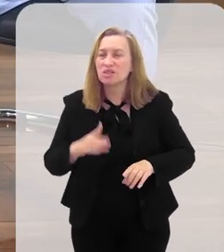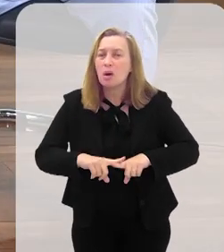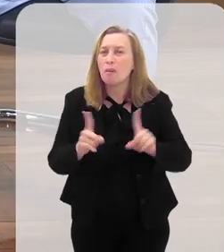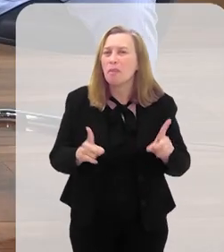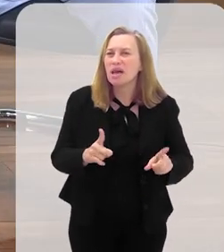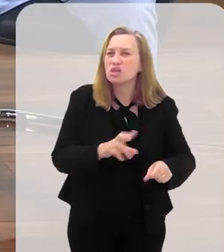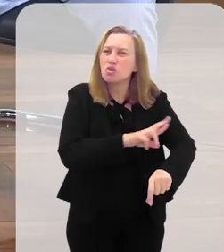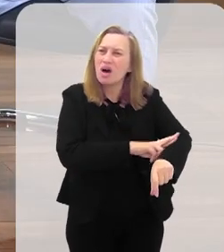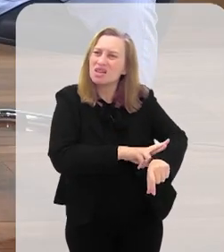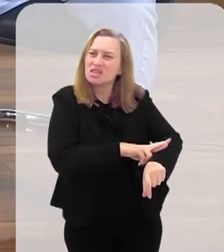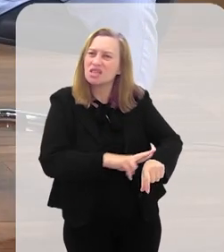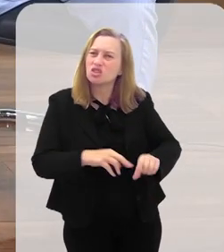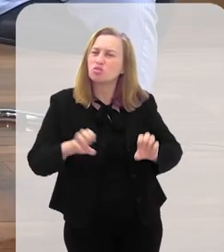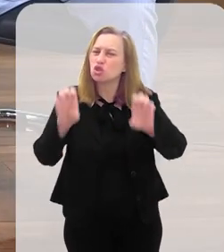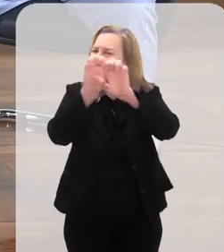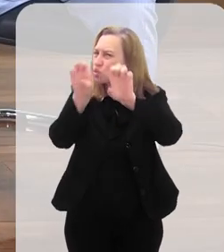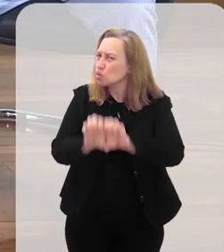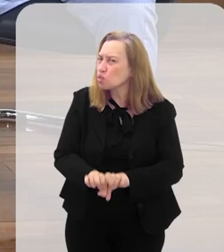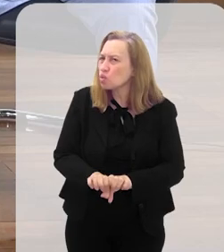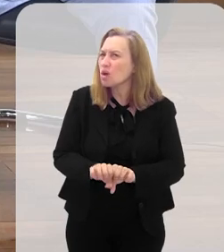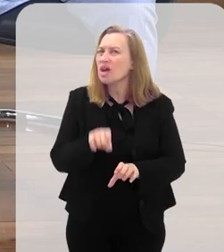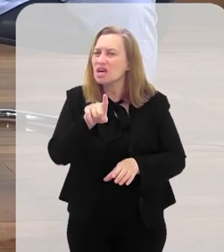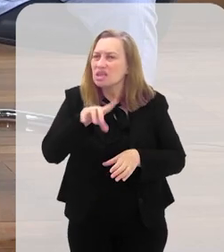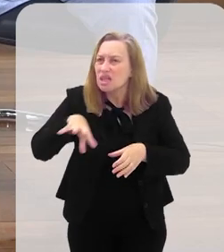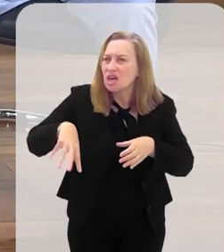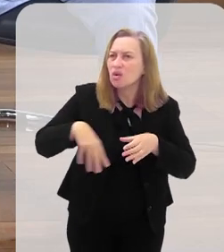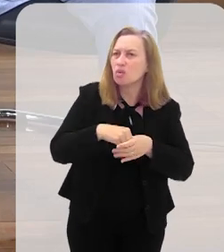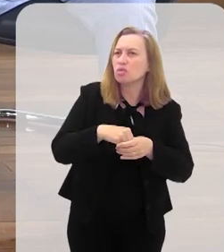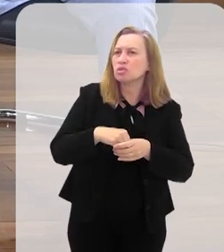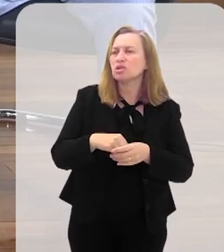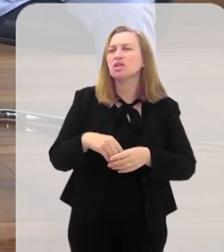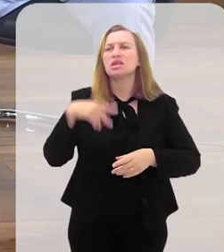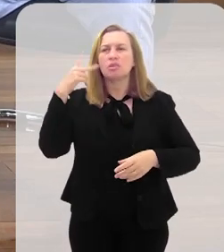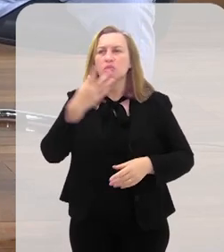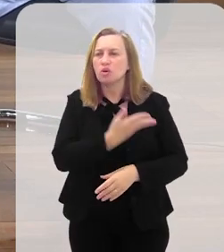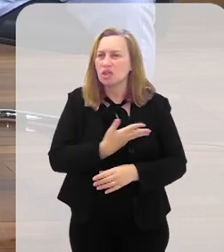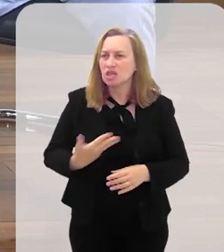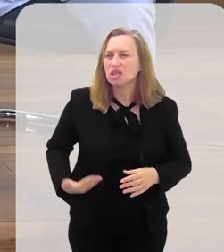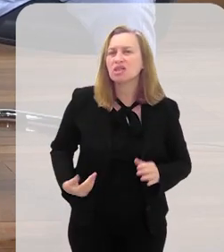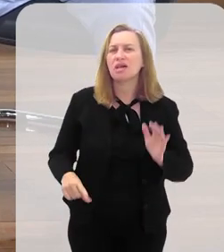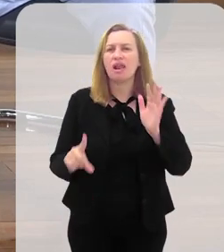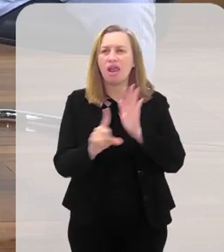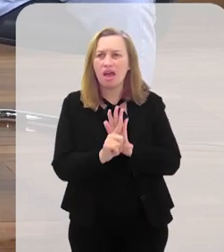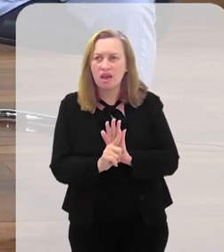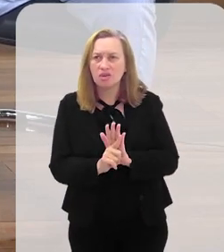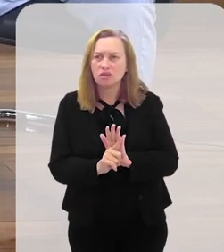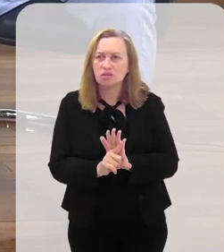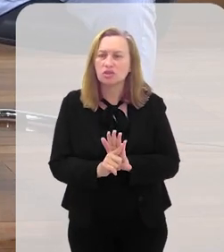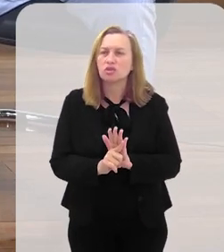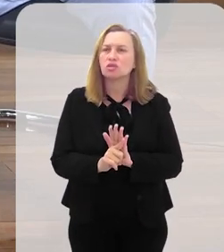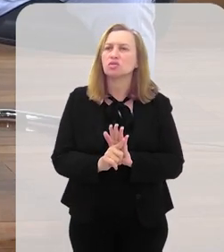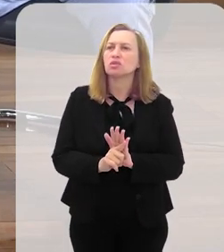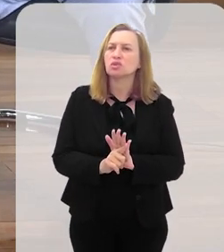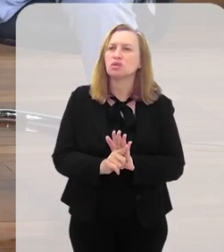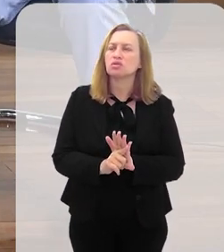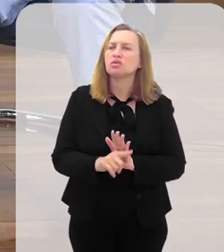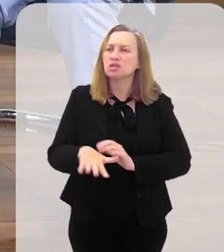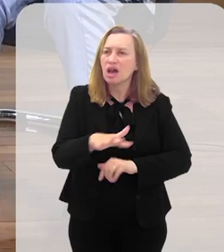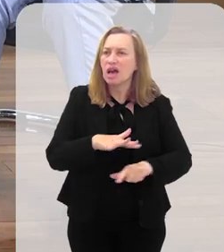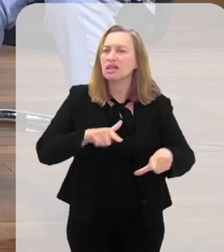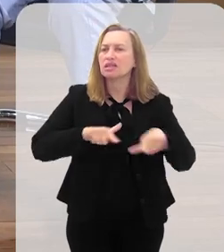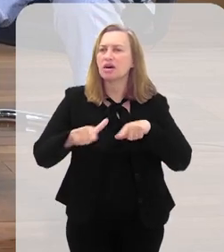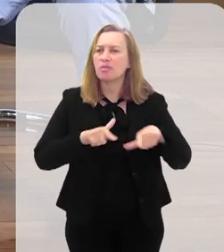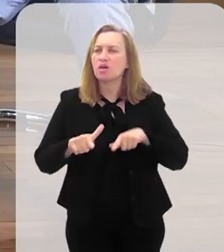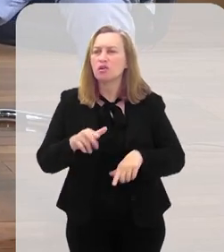mas o racismo estrutural, esse que está colocado nas políticas públicas, na lei, no funcionamento do